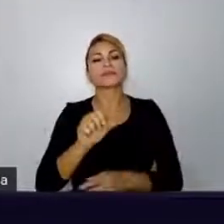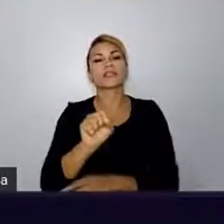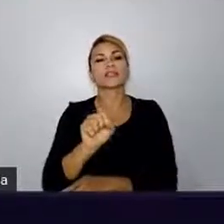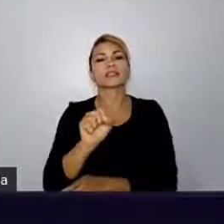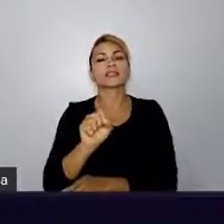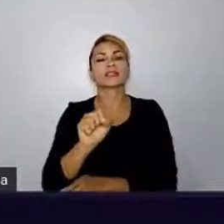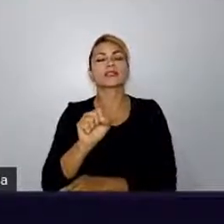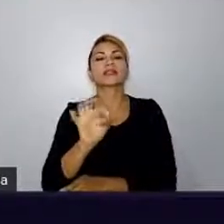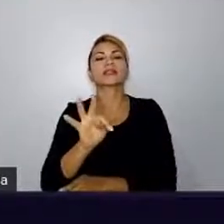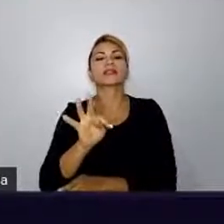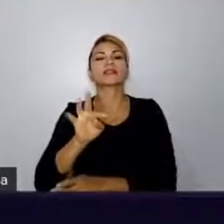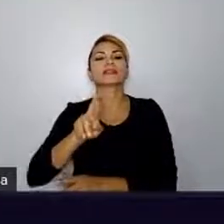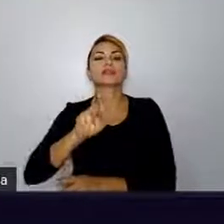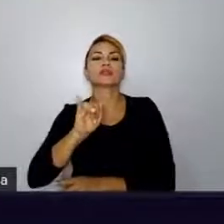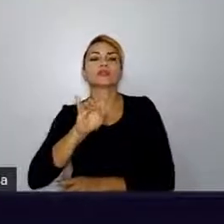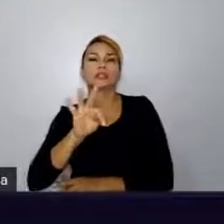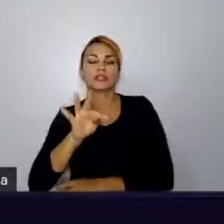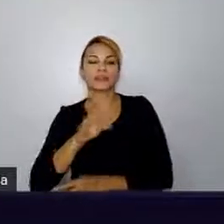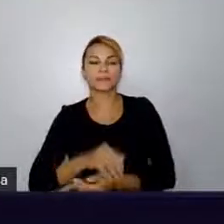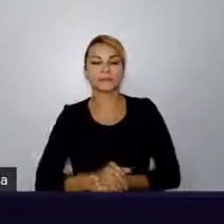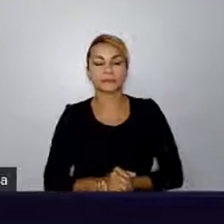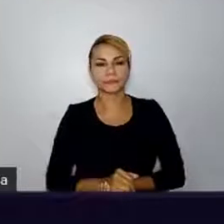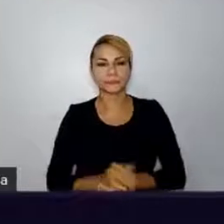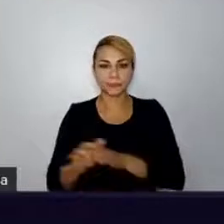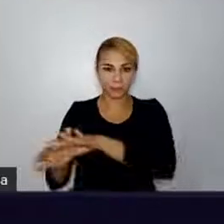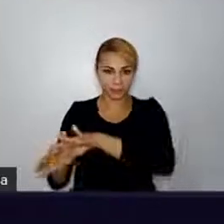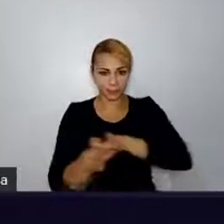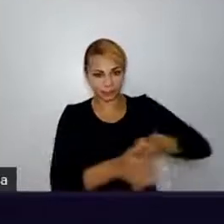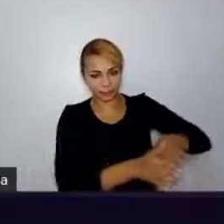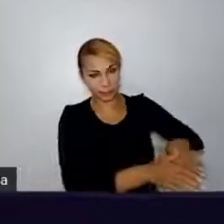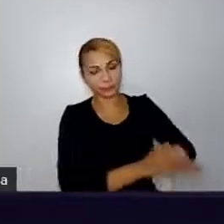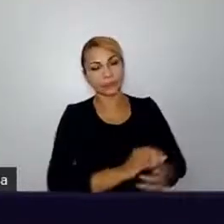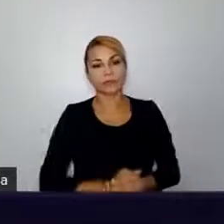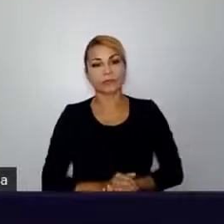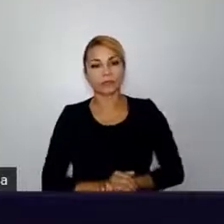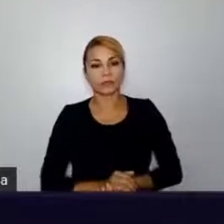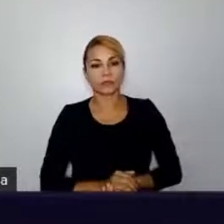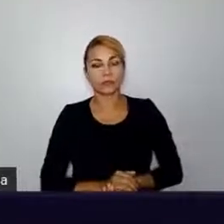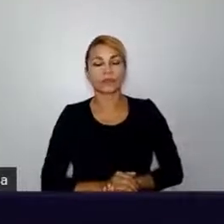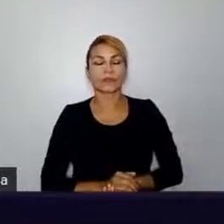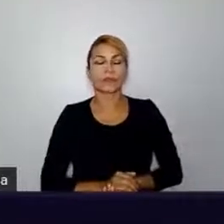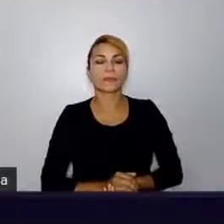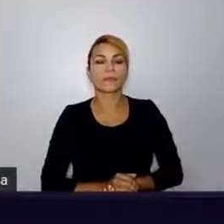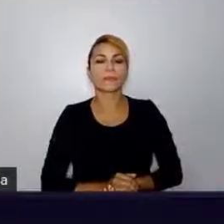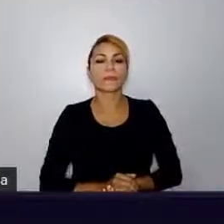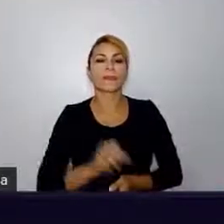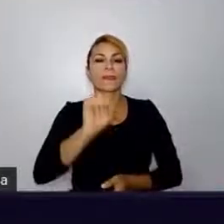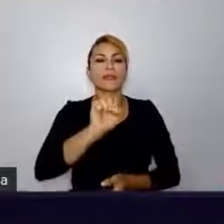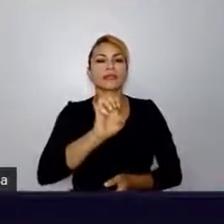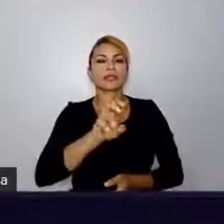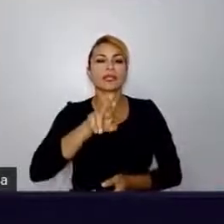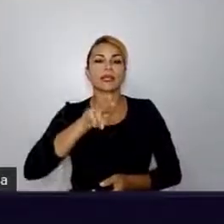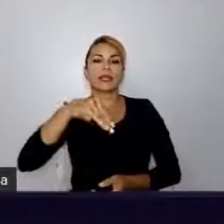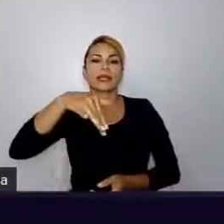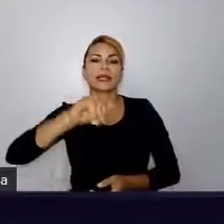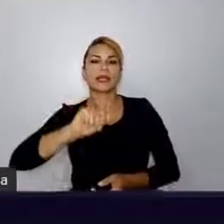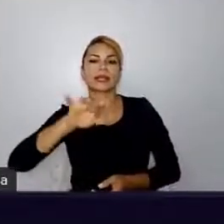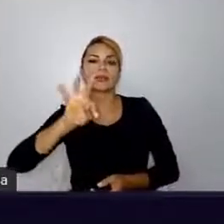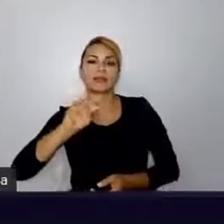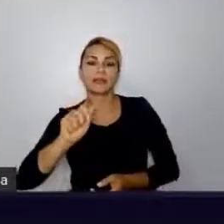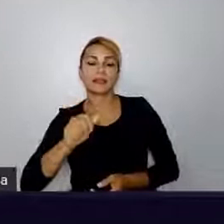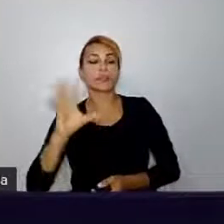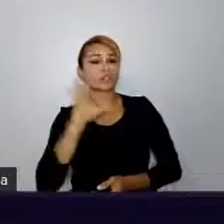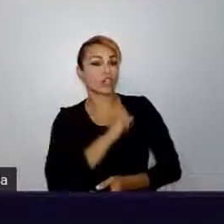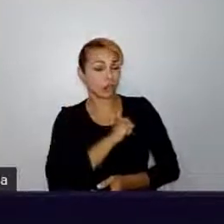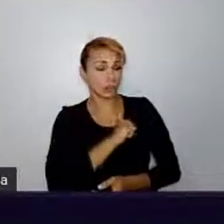O Serenata de Amor, que é um projeto muito conhecido na comunidade Python e na comunidade jornalismo também, foi o que me